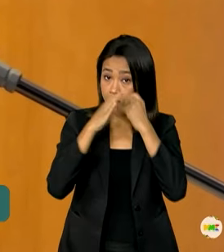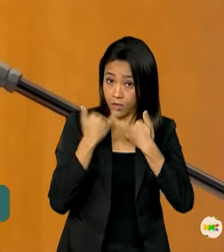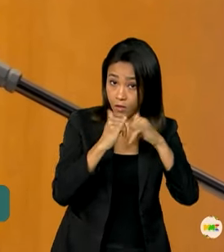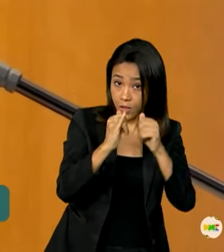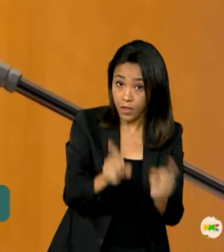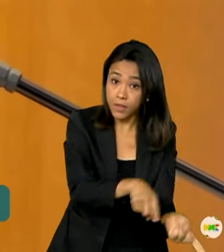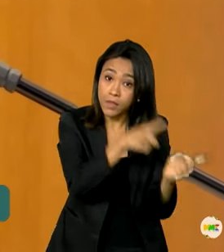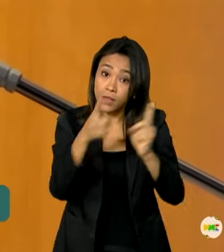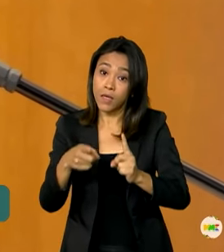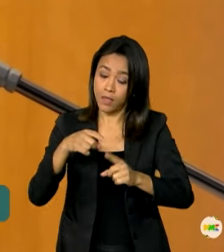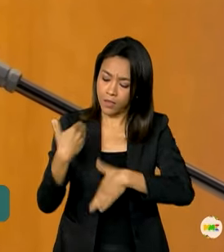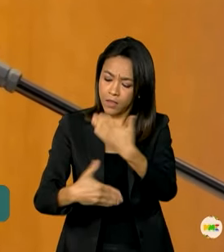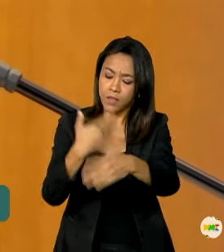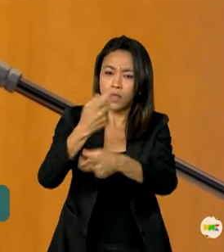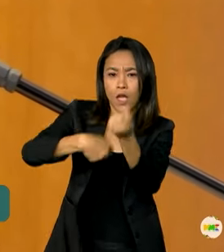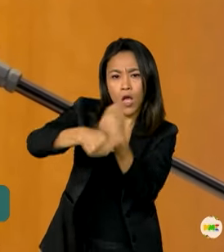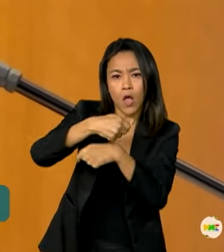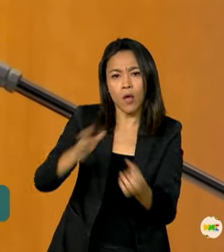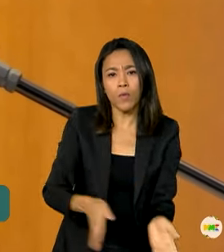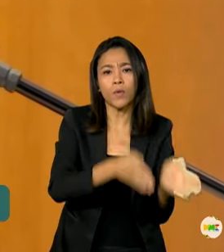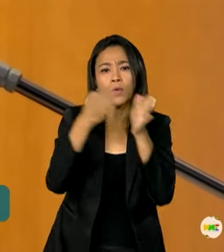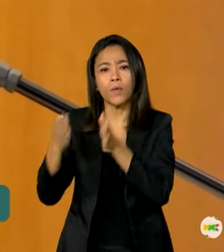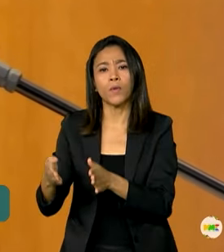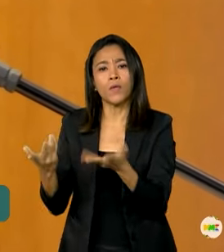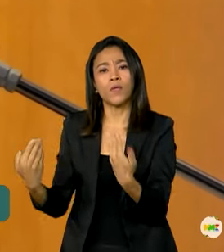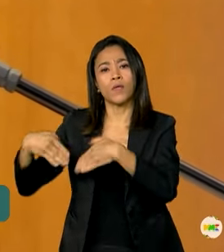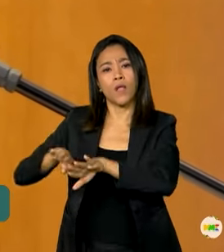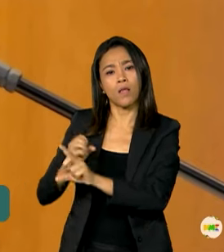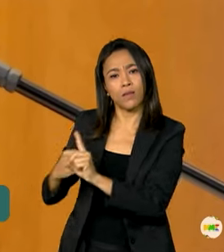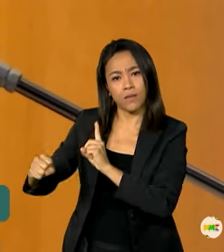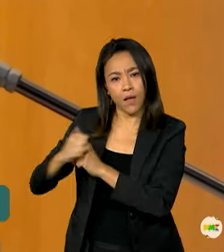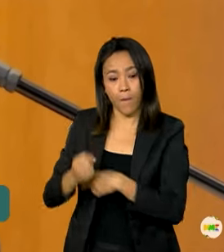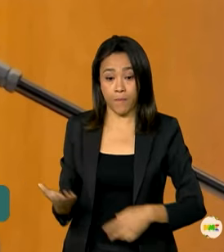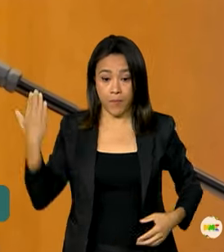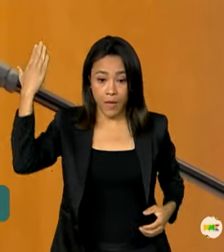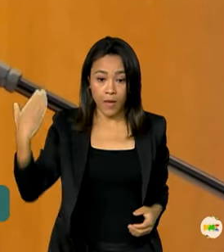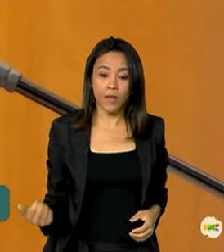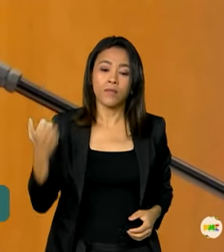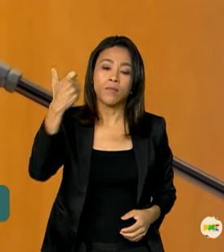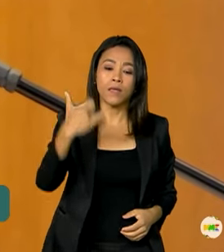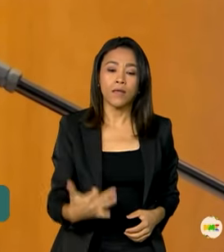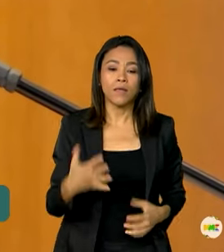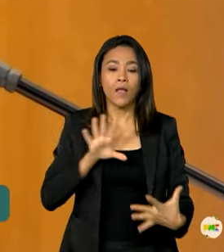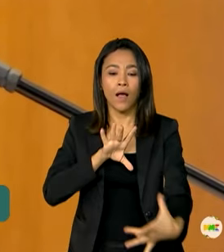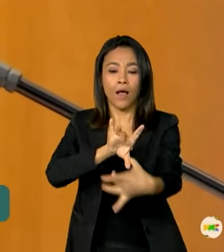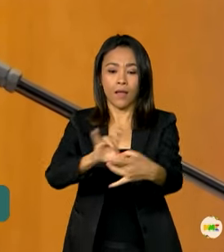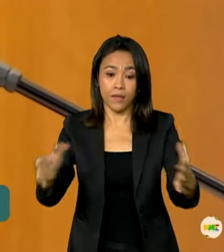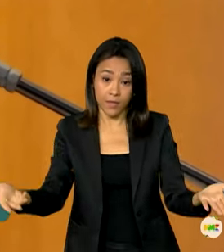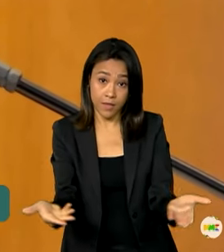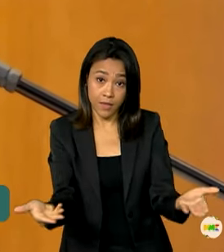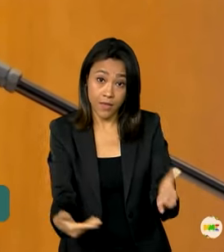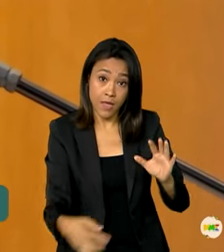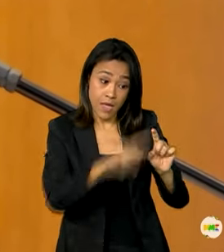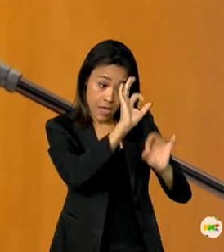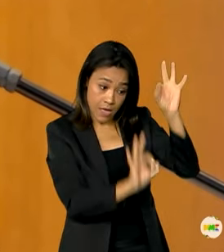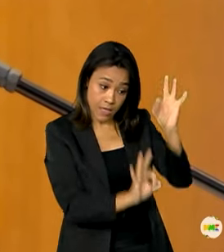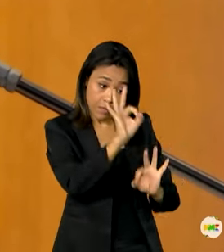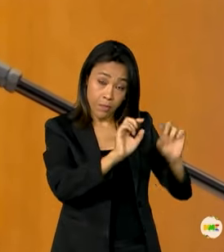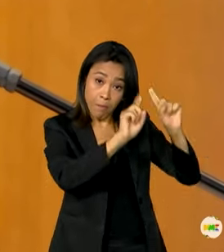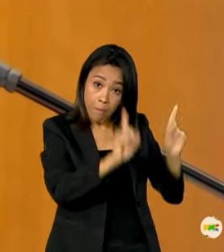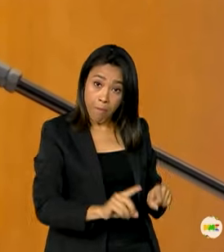crescimento econômico e inclusão social. Num cenário conservador, o PDE de 2034